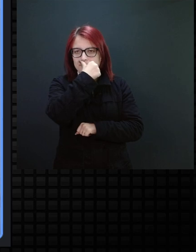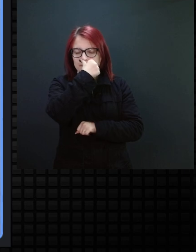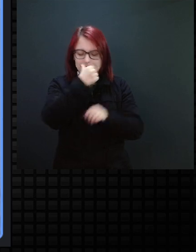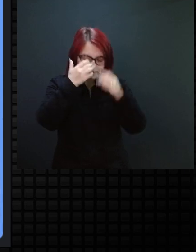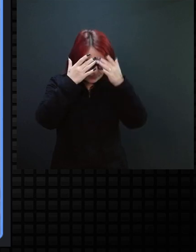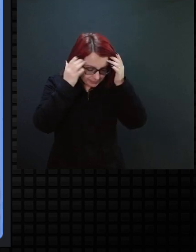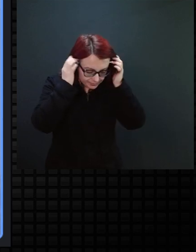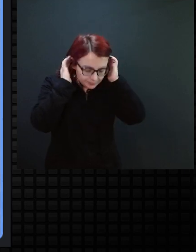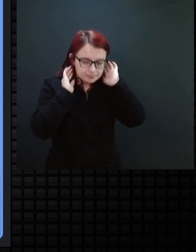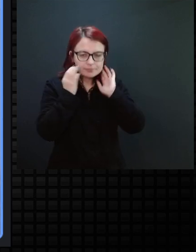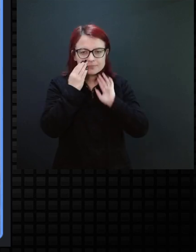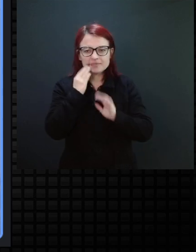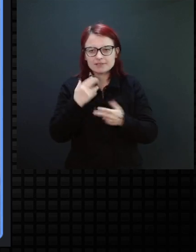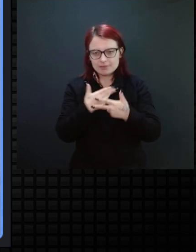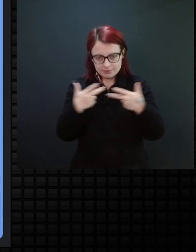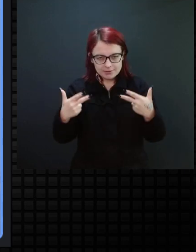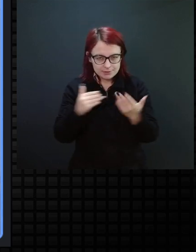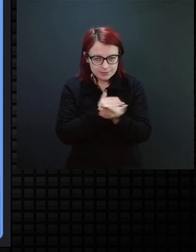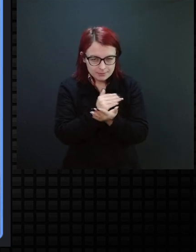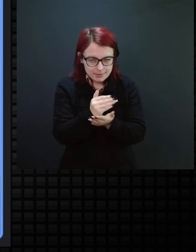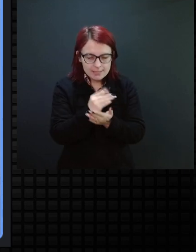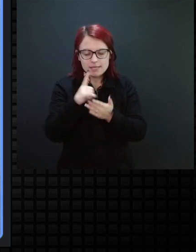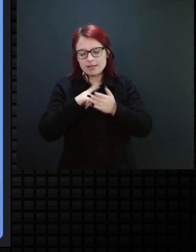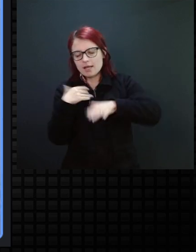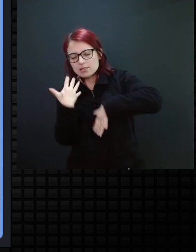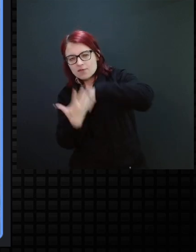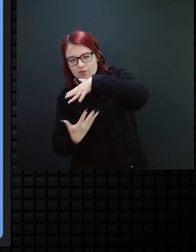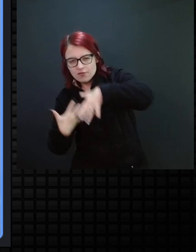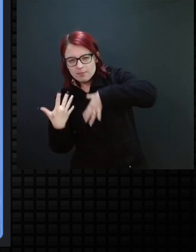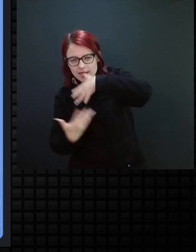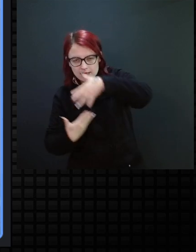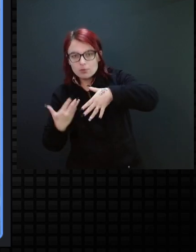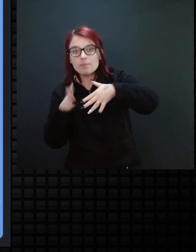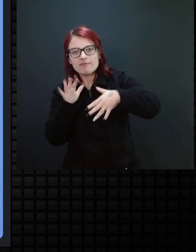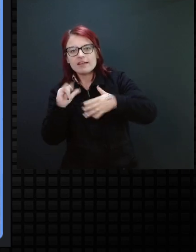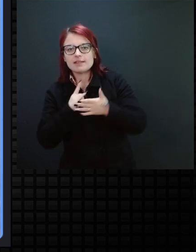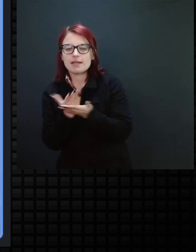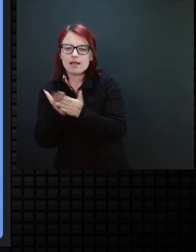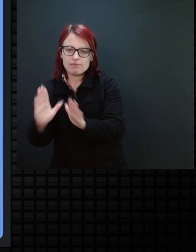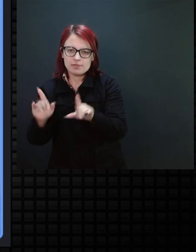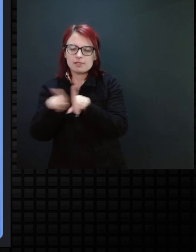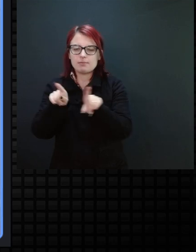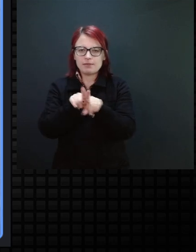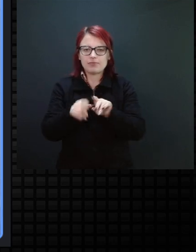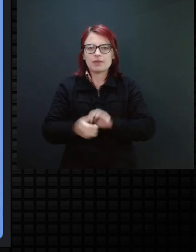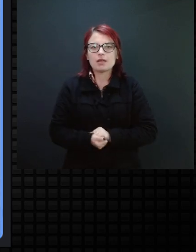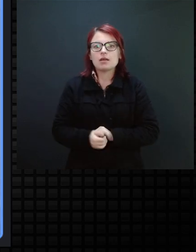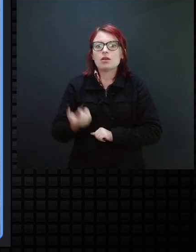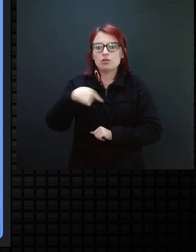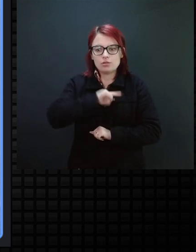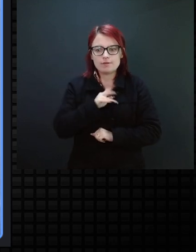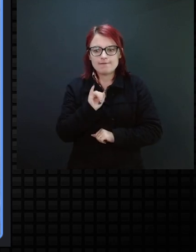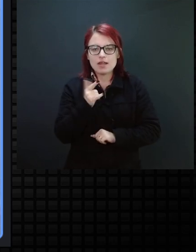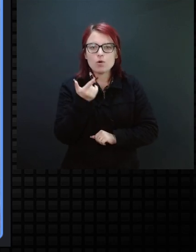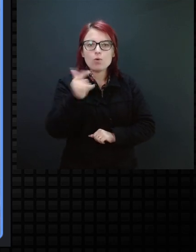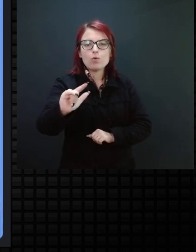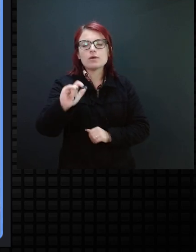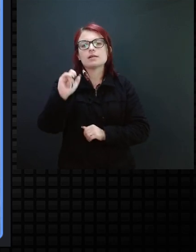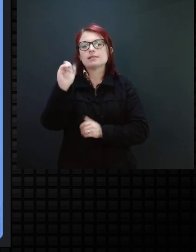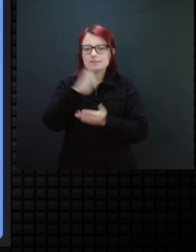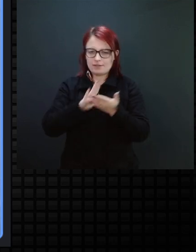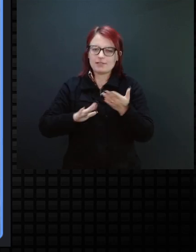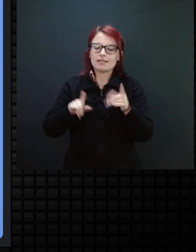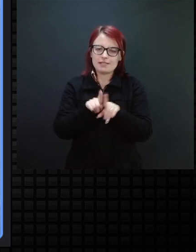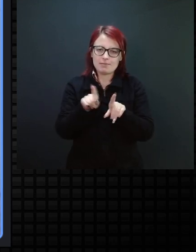começam, tem um desenvolvimento, mas elas acabam. e partimos para outras atividades, para